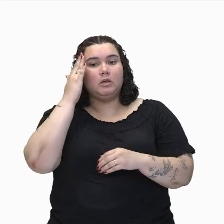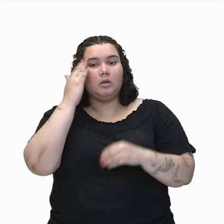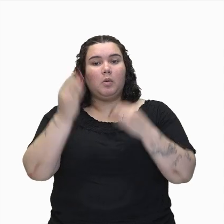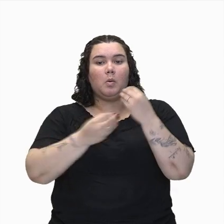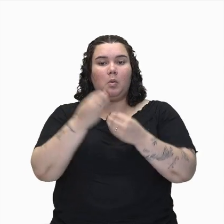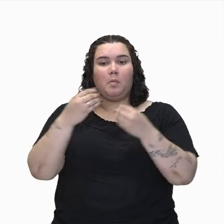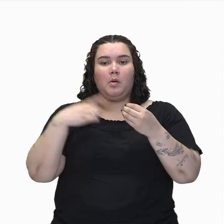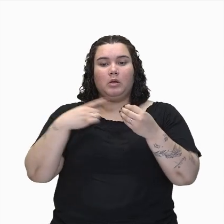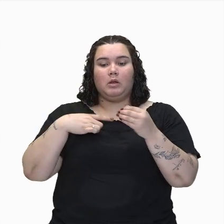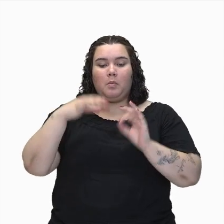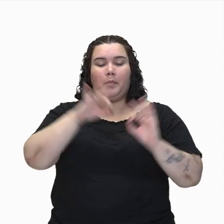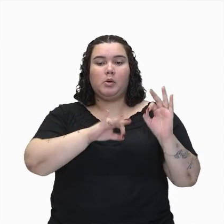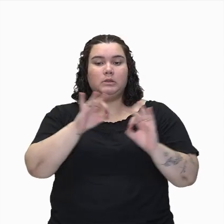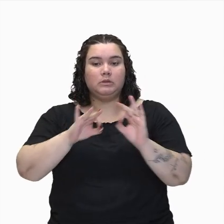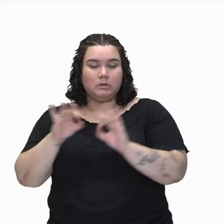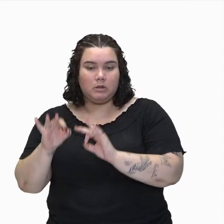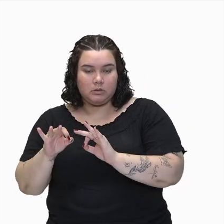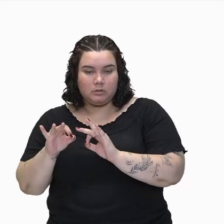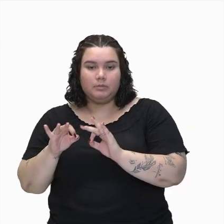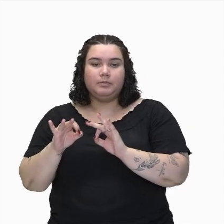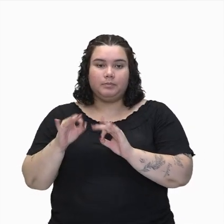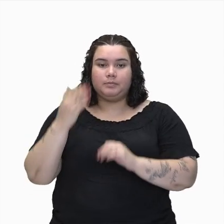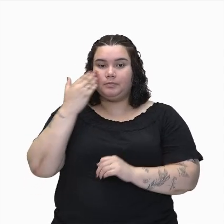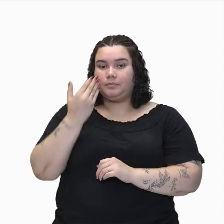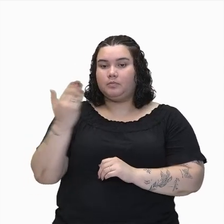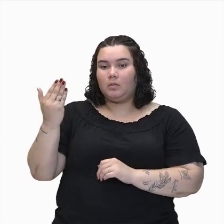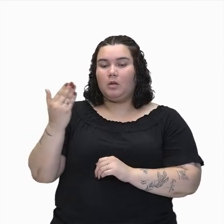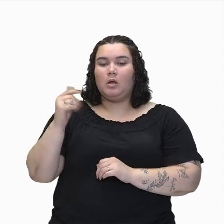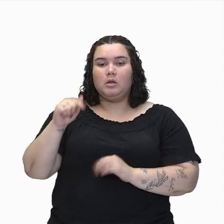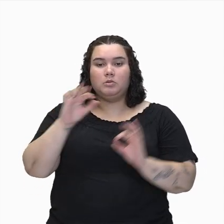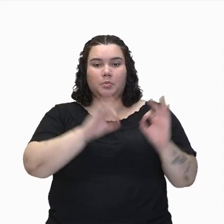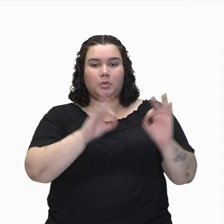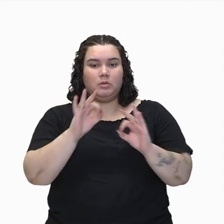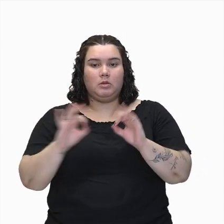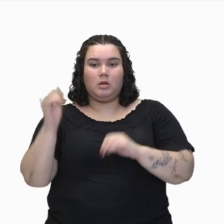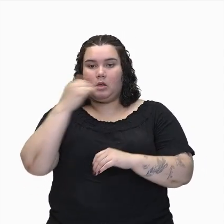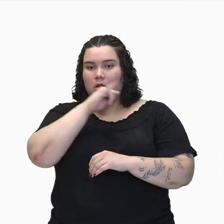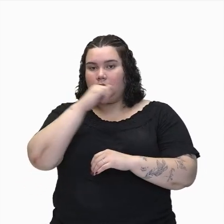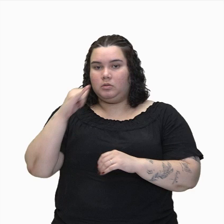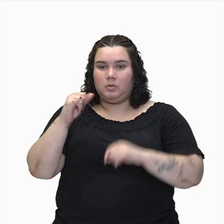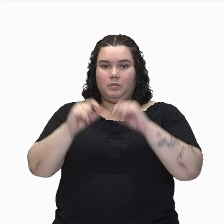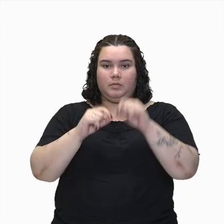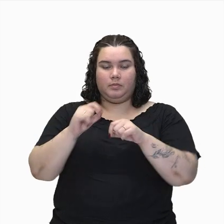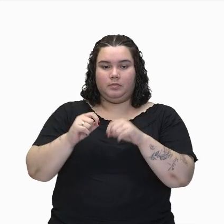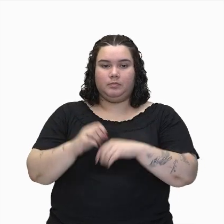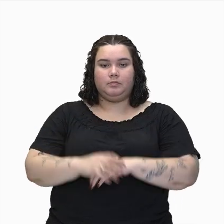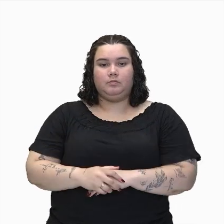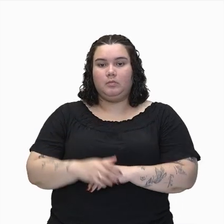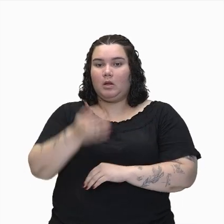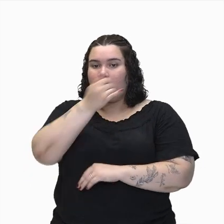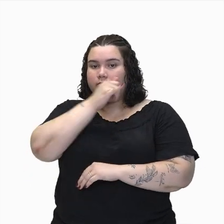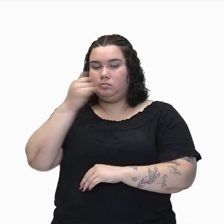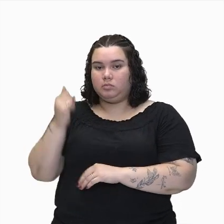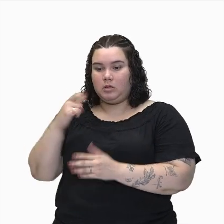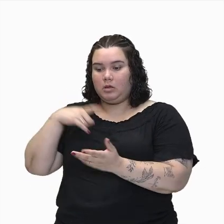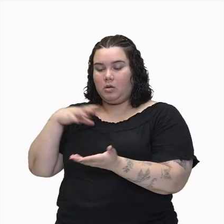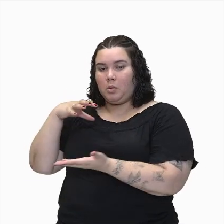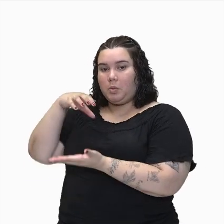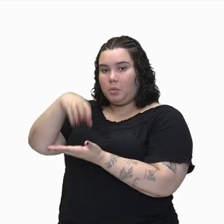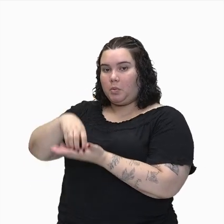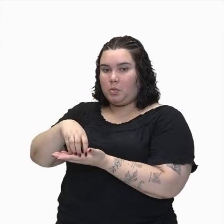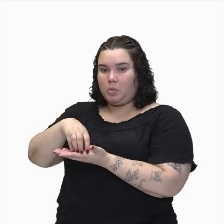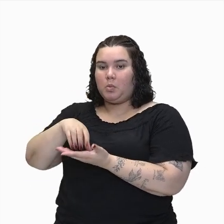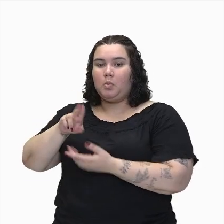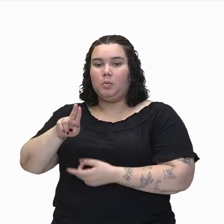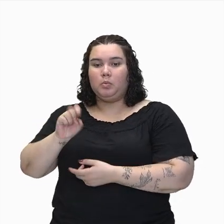ela vai fazer. O caminho percorrido pela energia é o seguinte, a energia vai ser produzida em usinas de energia